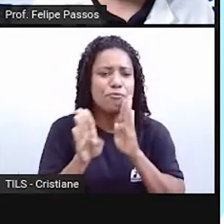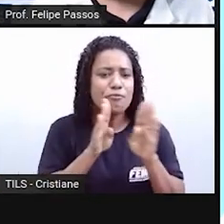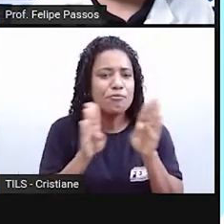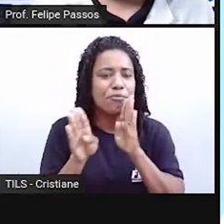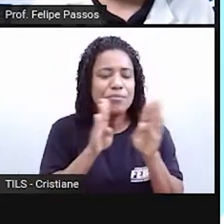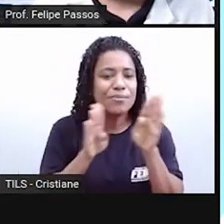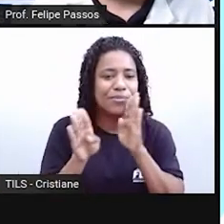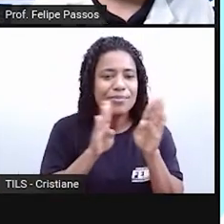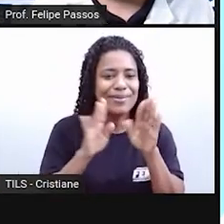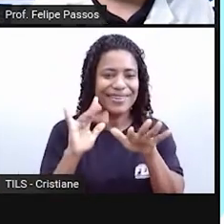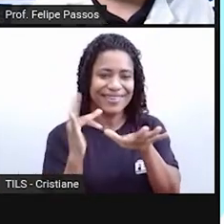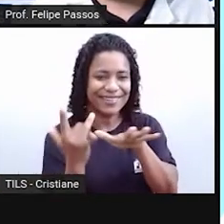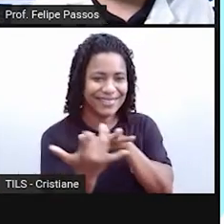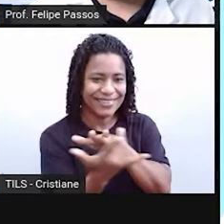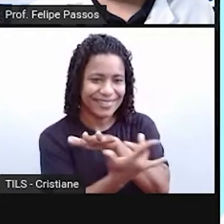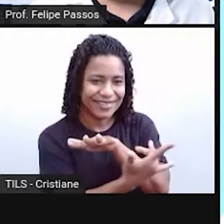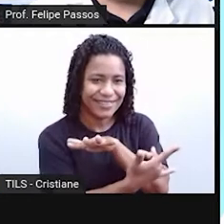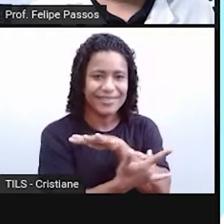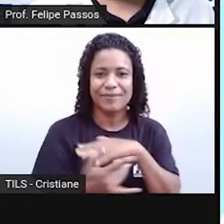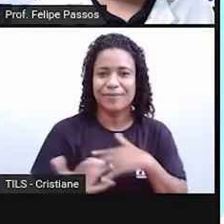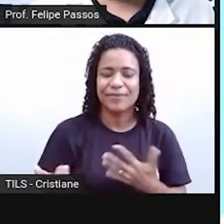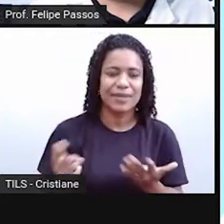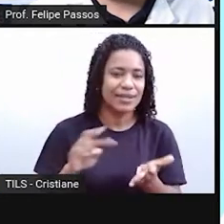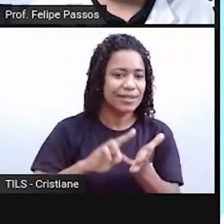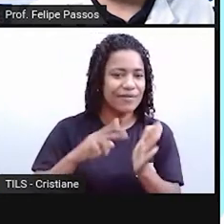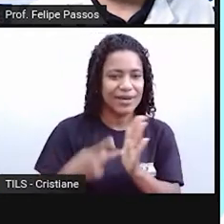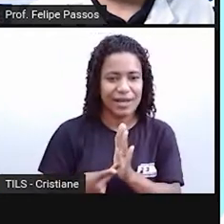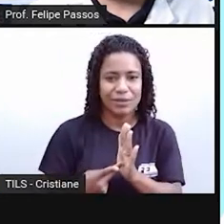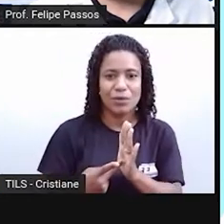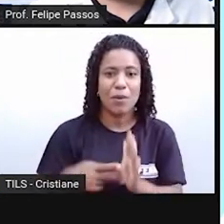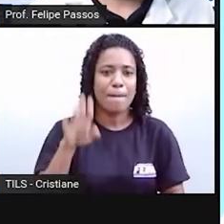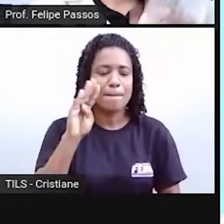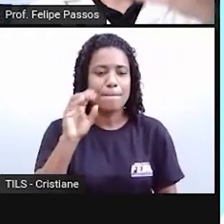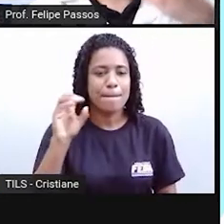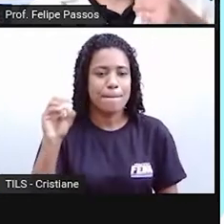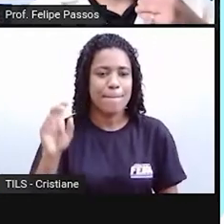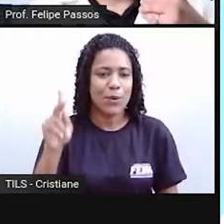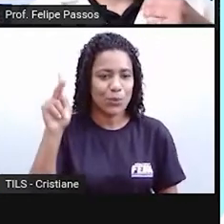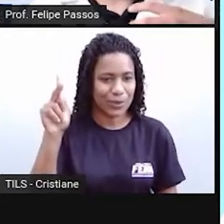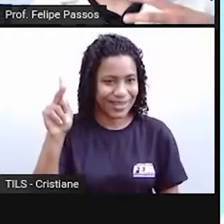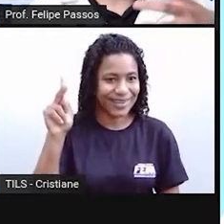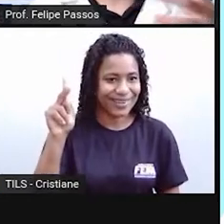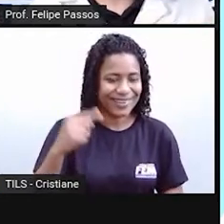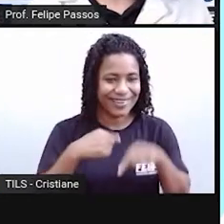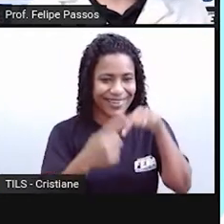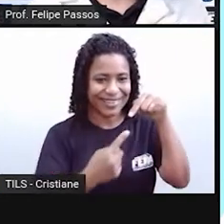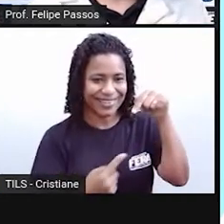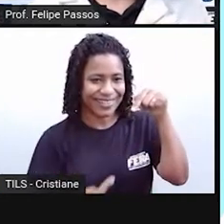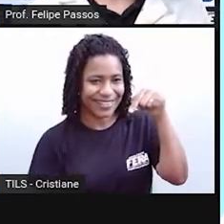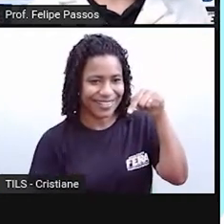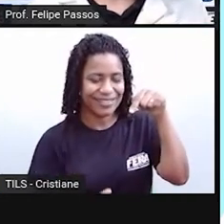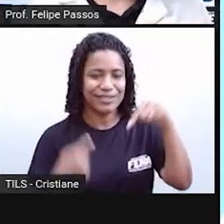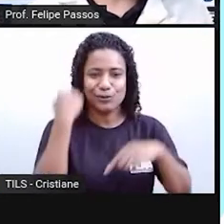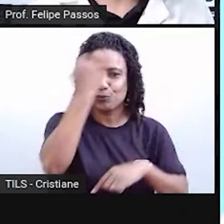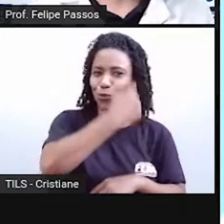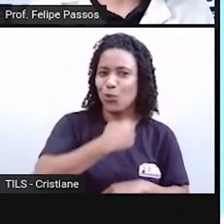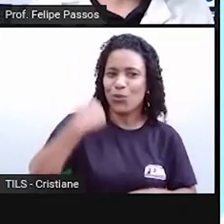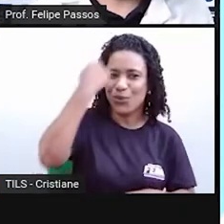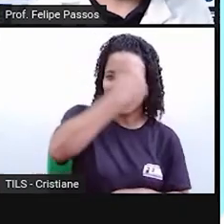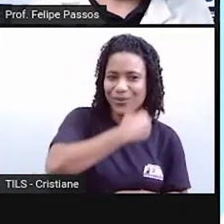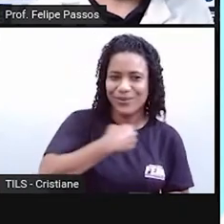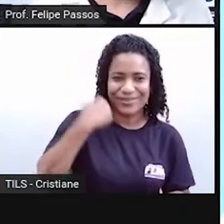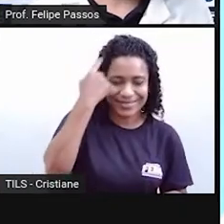rede social que significa book é caderno, face é rosto. Então, é um caderno de rostos, é um